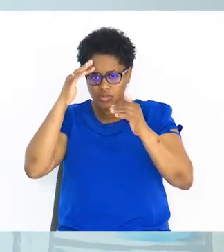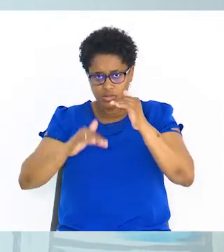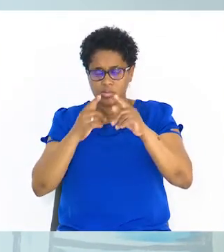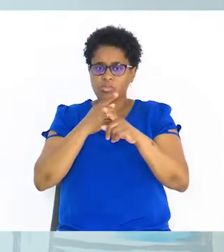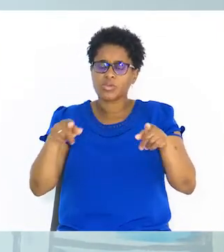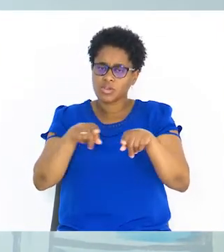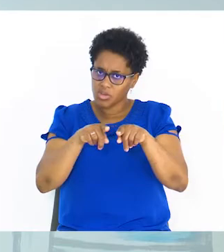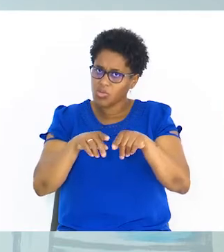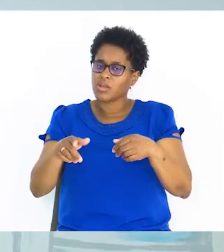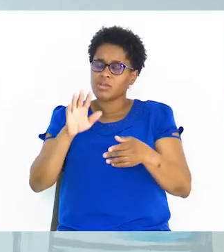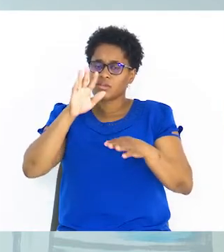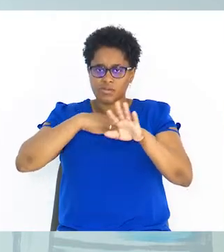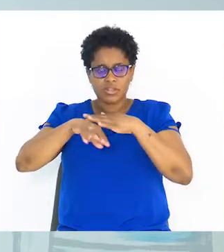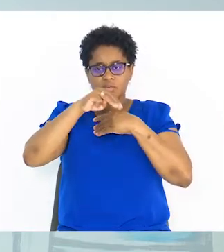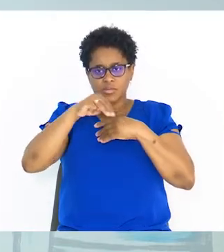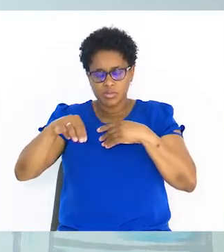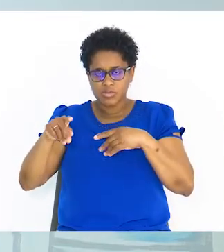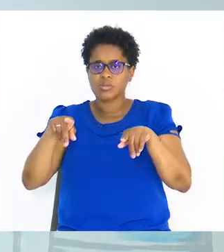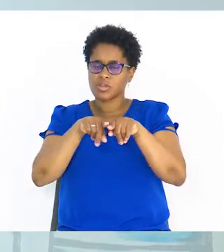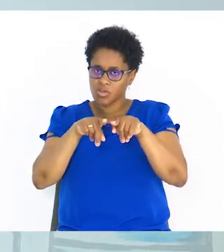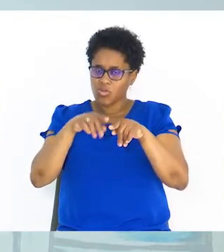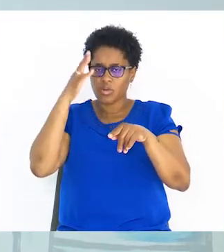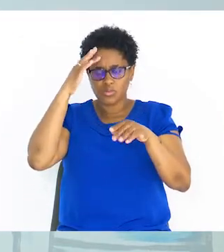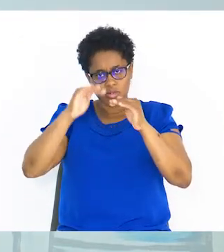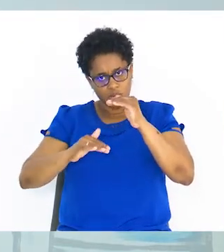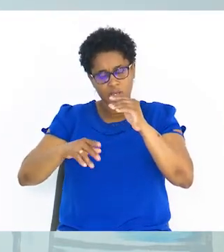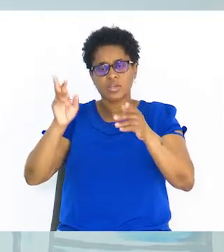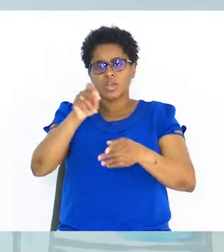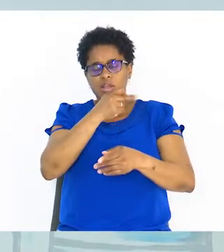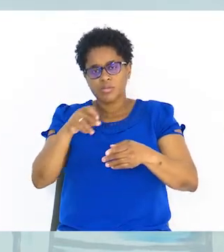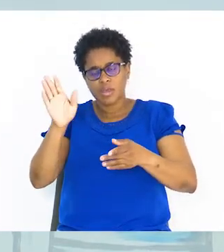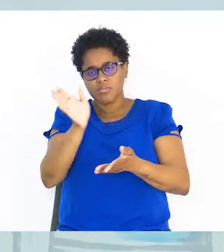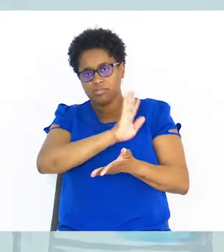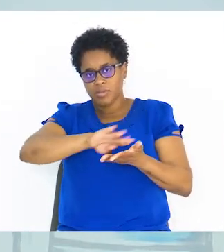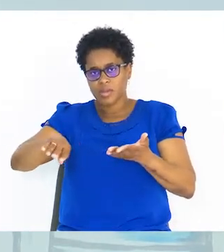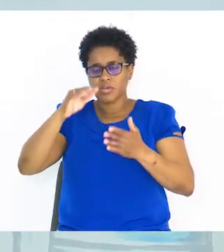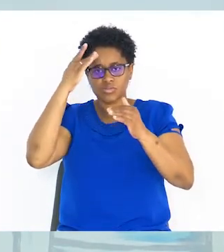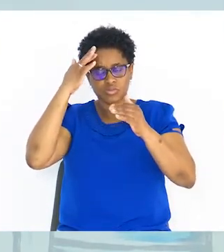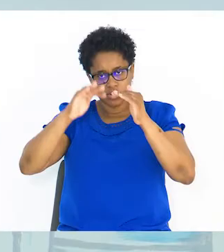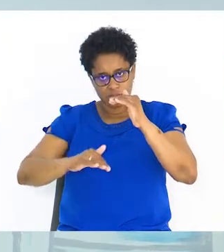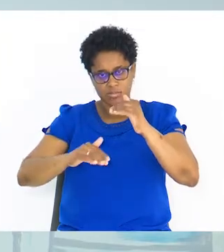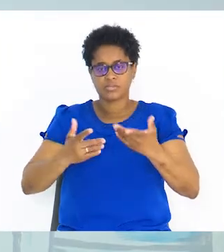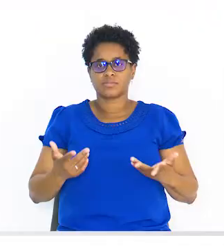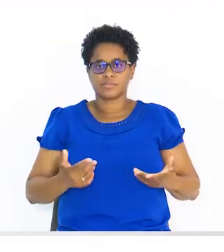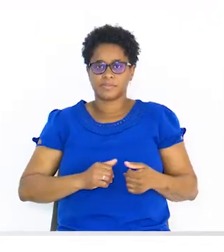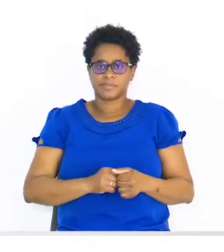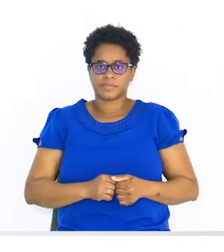denominador. Tiramos o mínimo múltiplo comum, encontramos mesmo denominador, eliminamos, denomina 2.